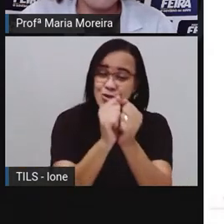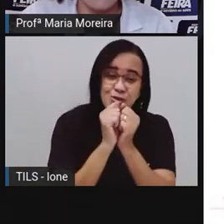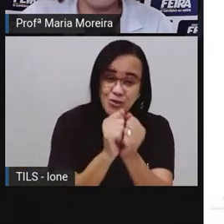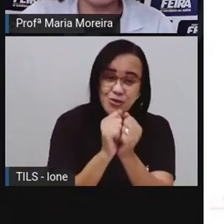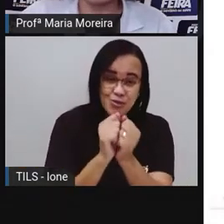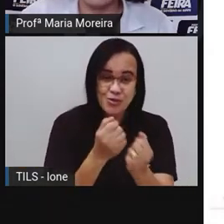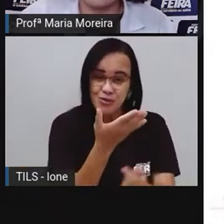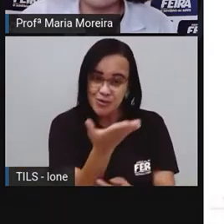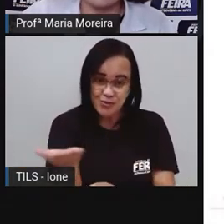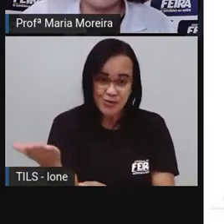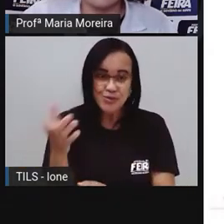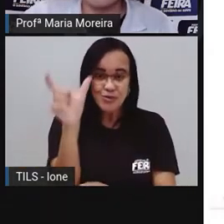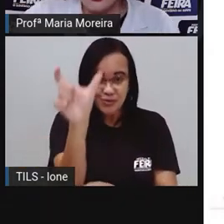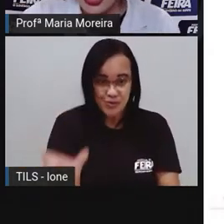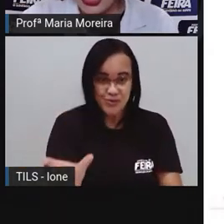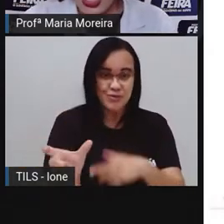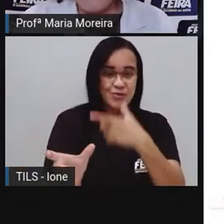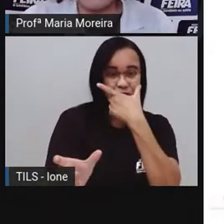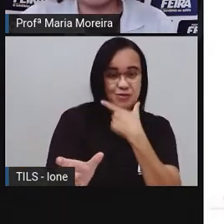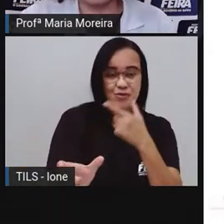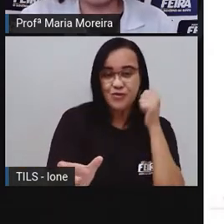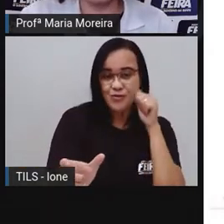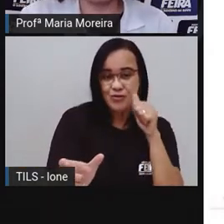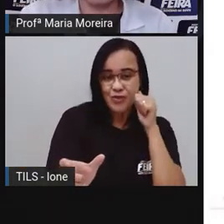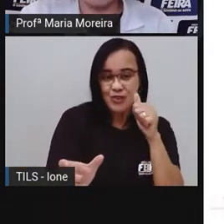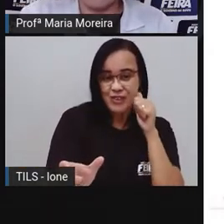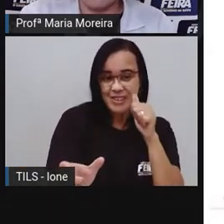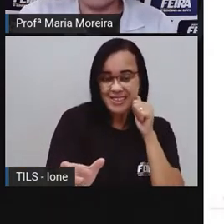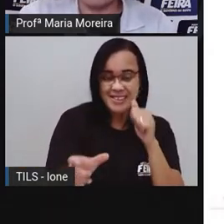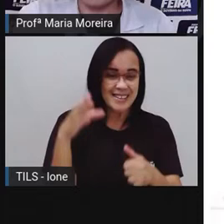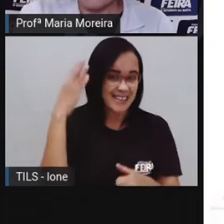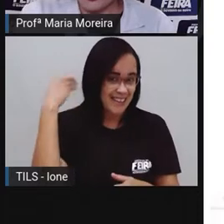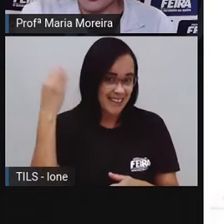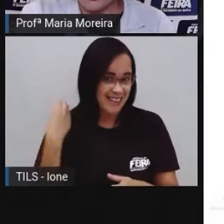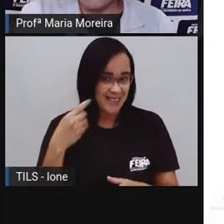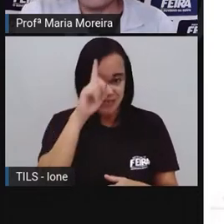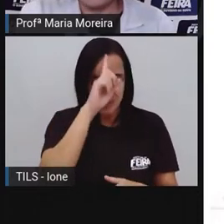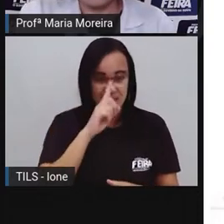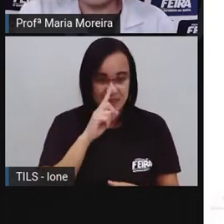aniversário. Assinado, Chapeuzinho Vermelho.